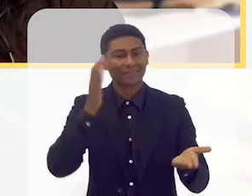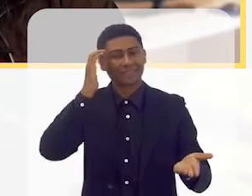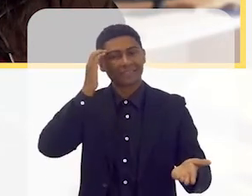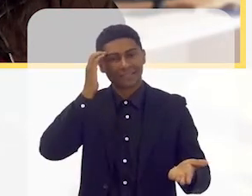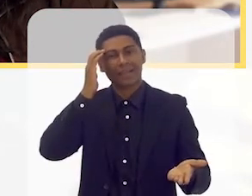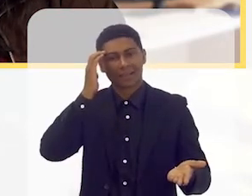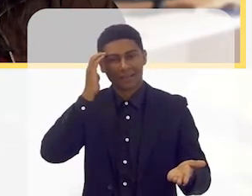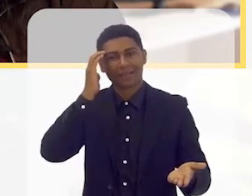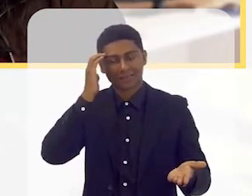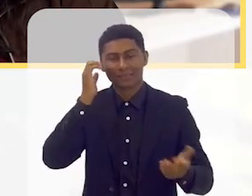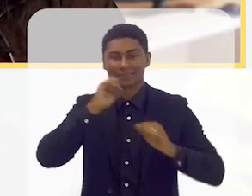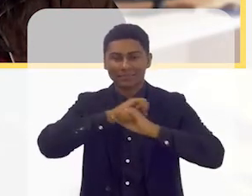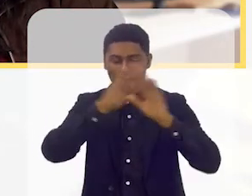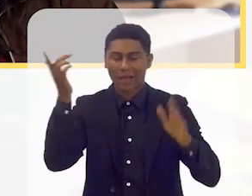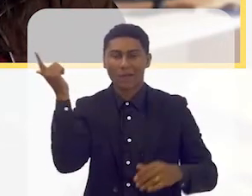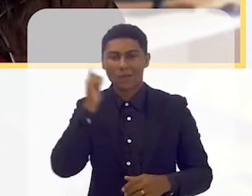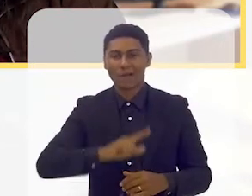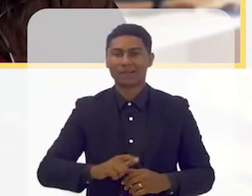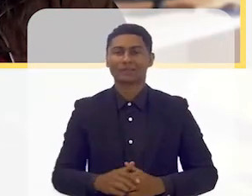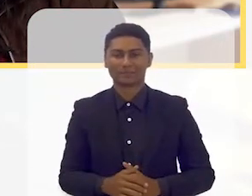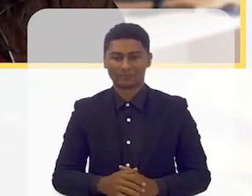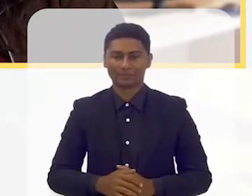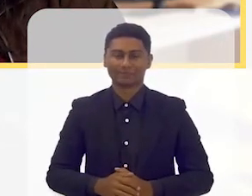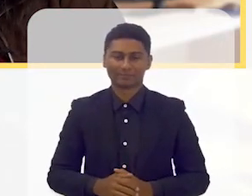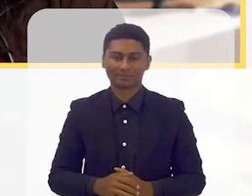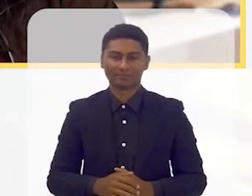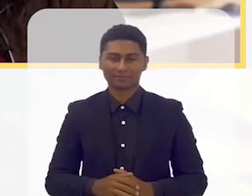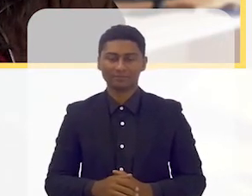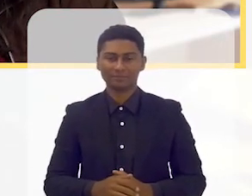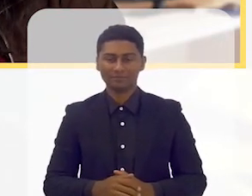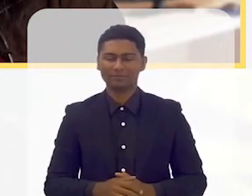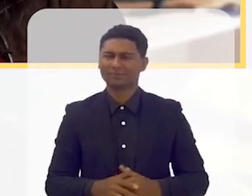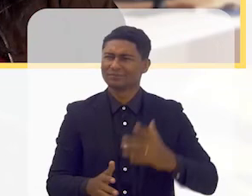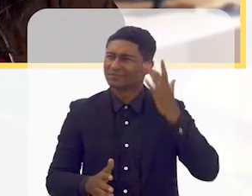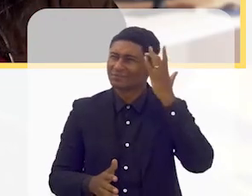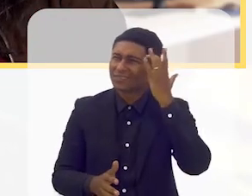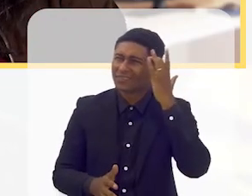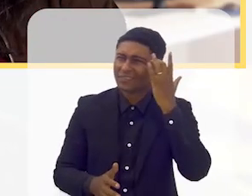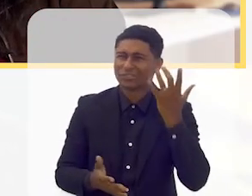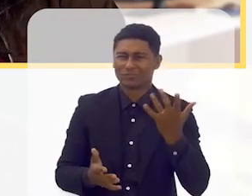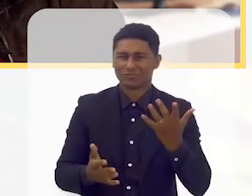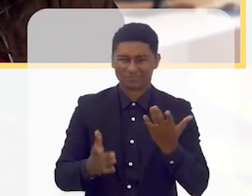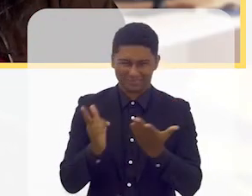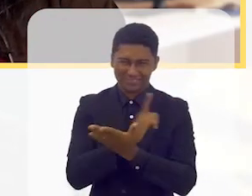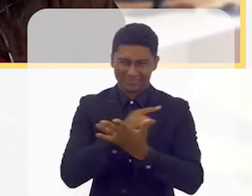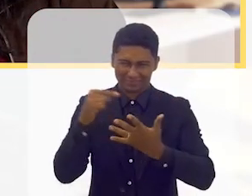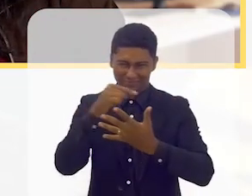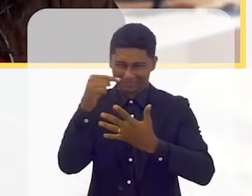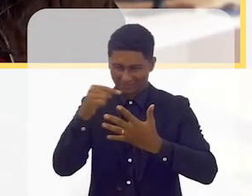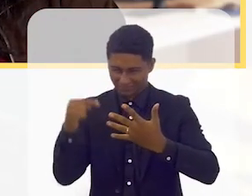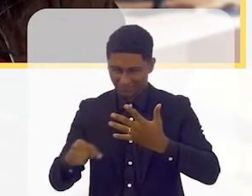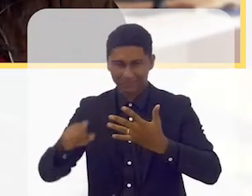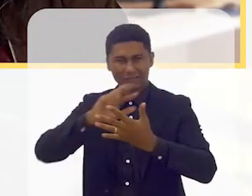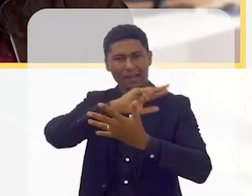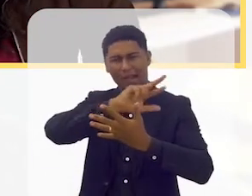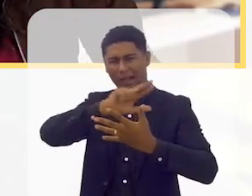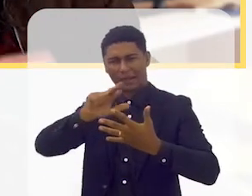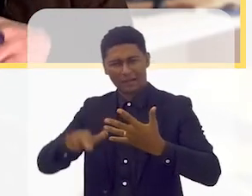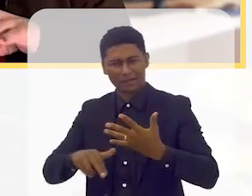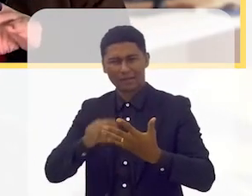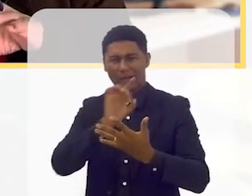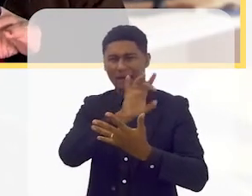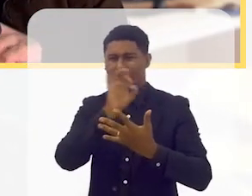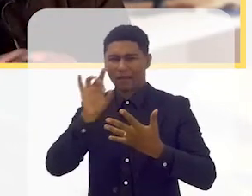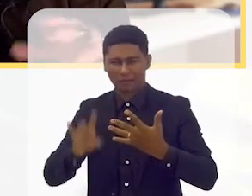porque entendem o que é dito nos livros eu acho que cada formato mesmo